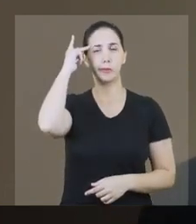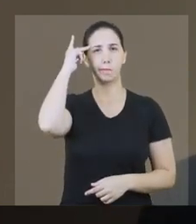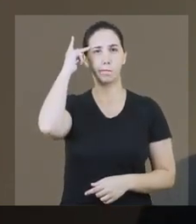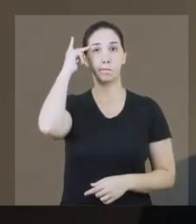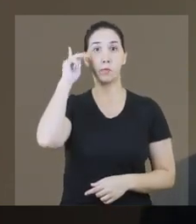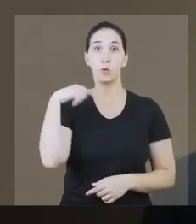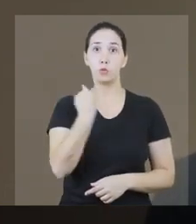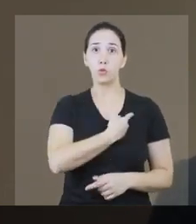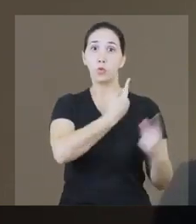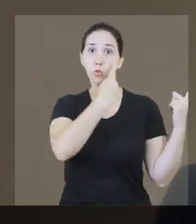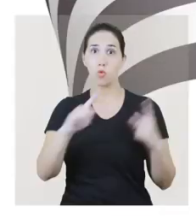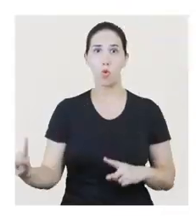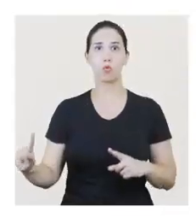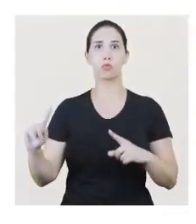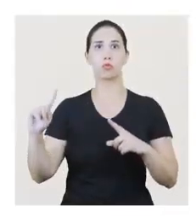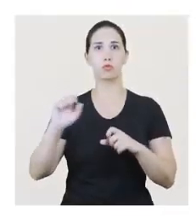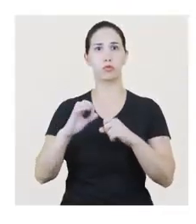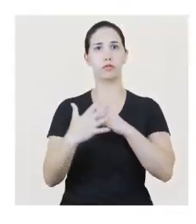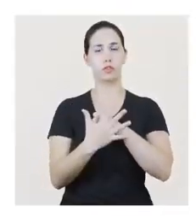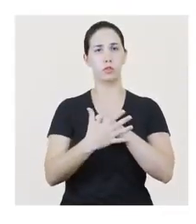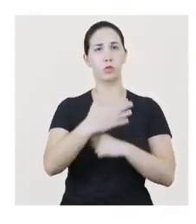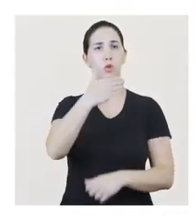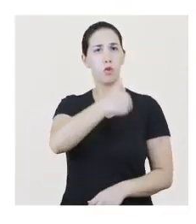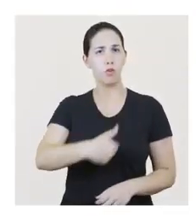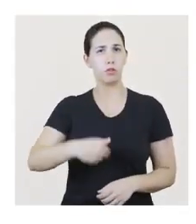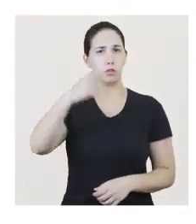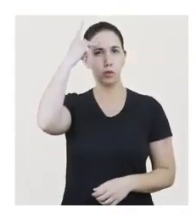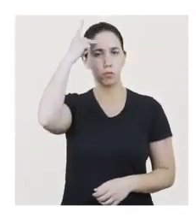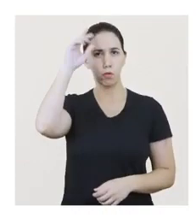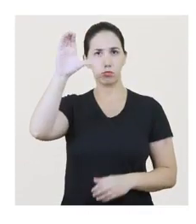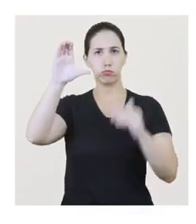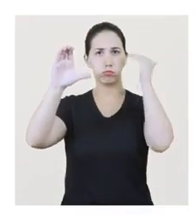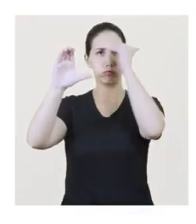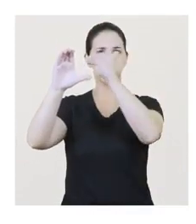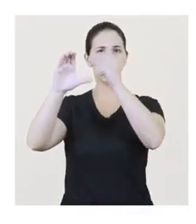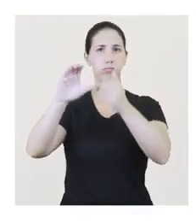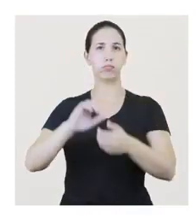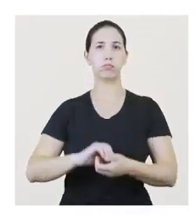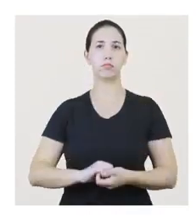São Paulo. Todos contra o coronavírus. Governo de São Paulo. Estado de respeito.